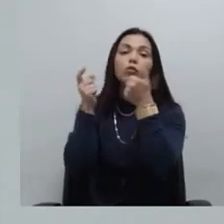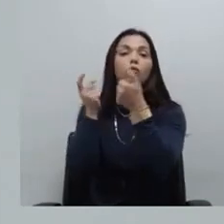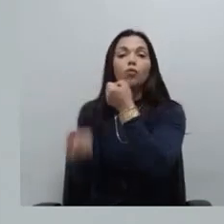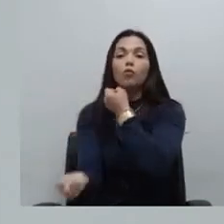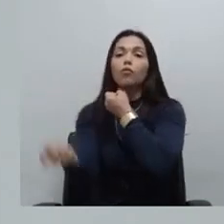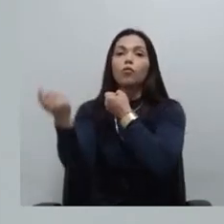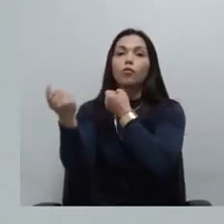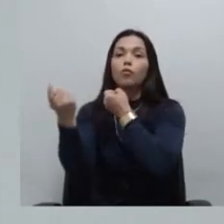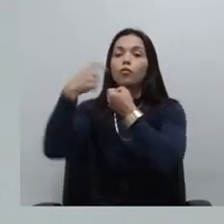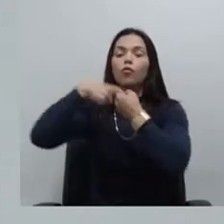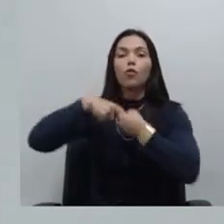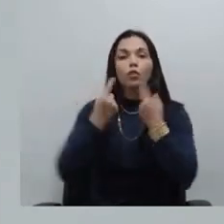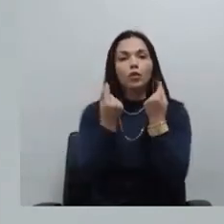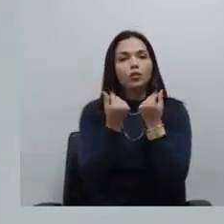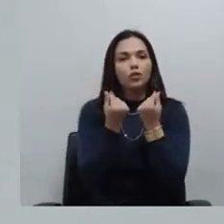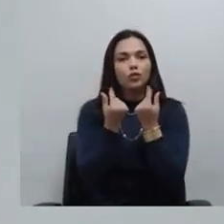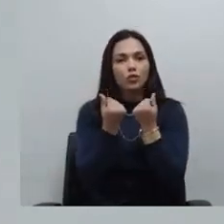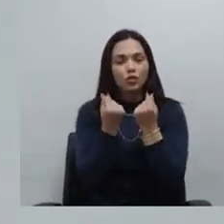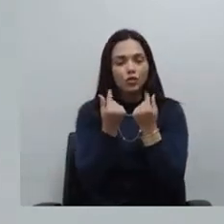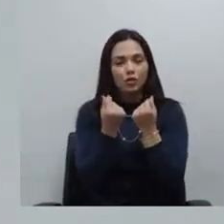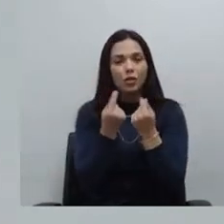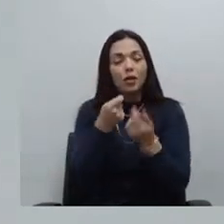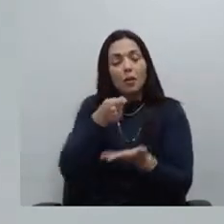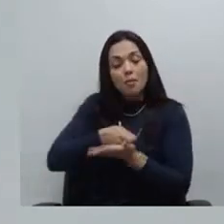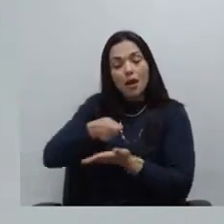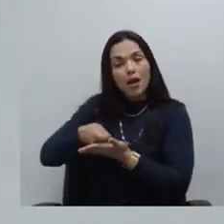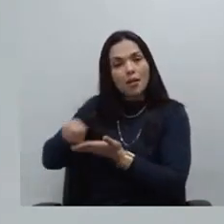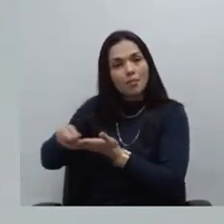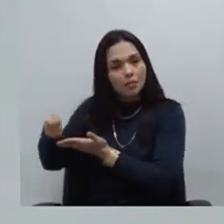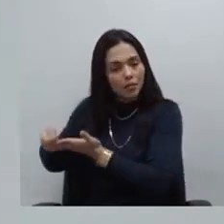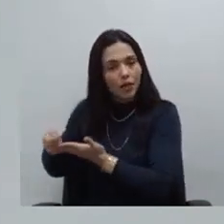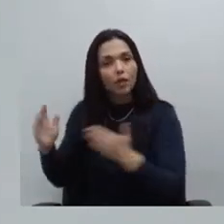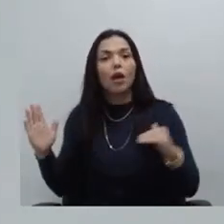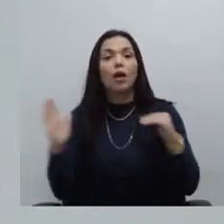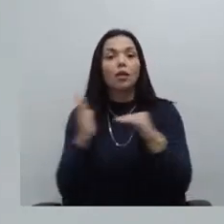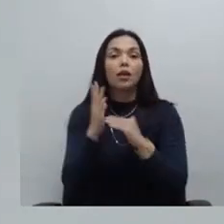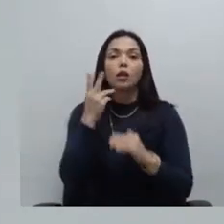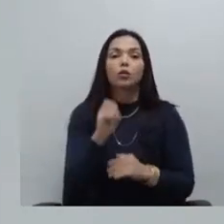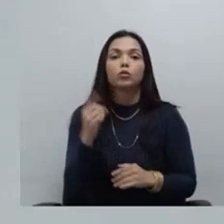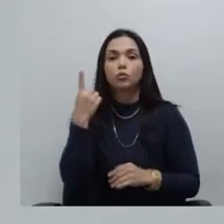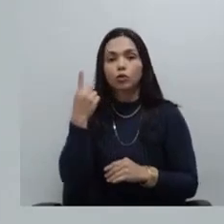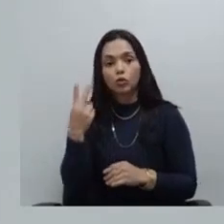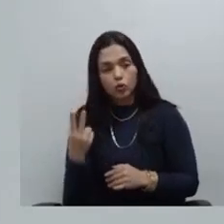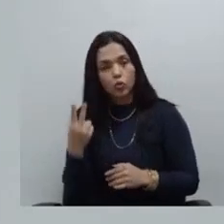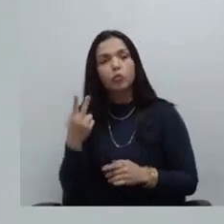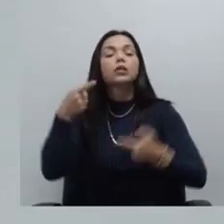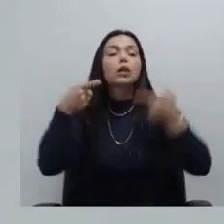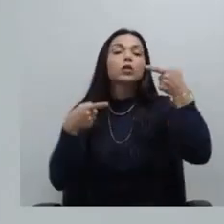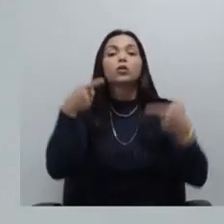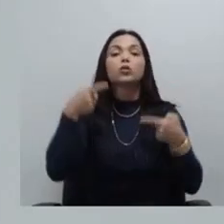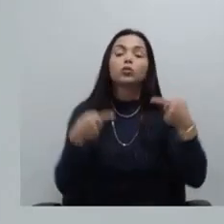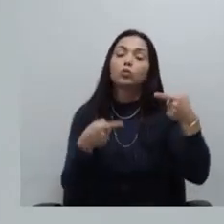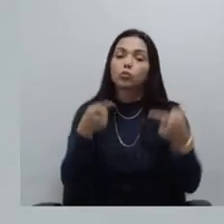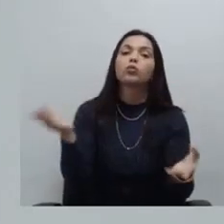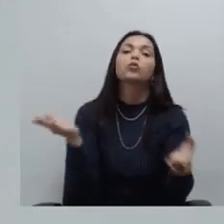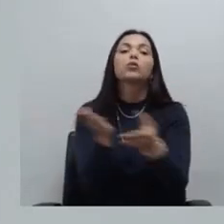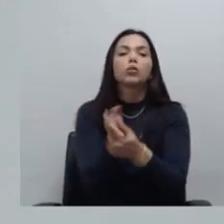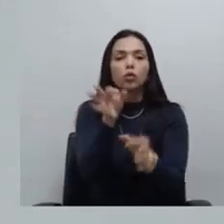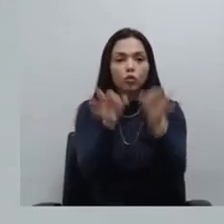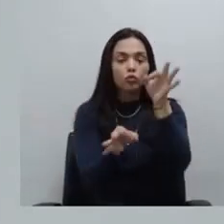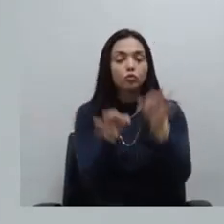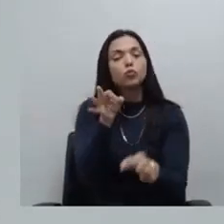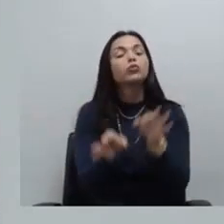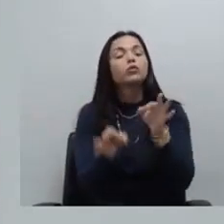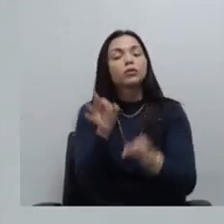Paulo essas mensalidades até 2012 estão sendo discutidas no cumprimento de sentença em trâmite na Justiça